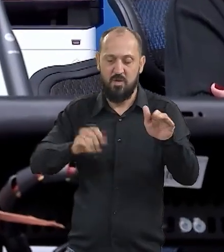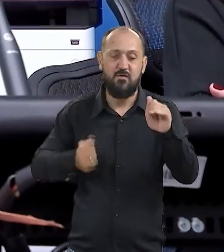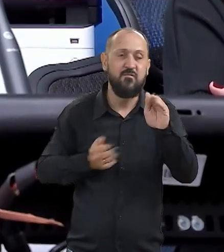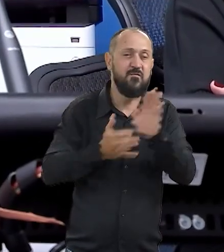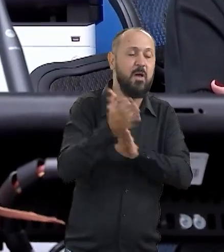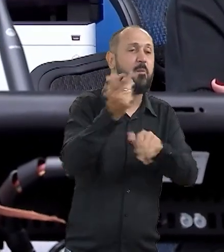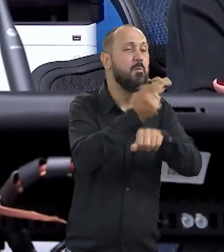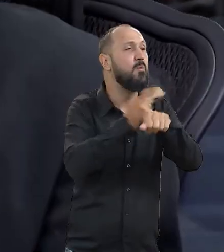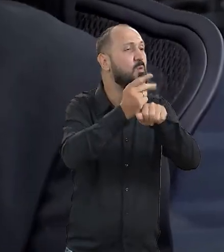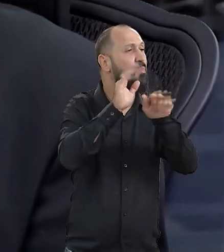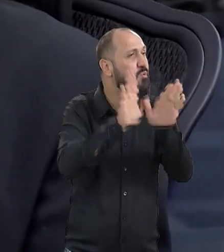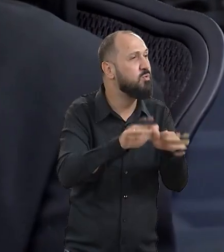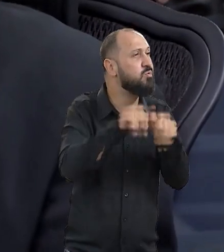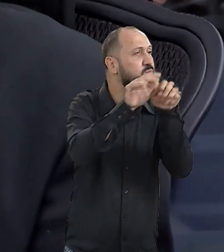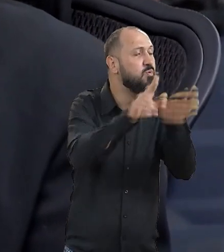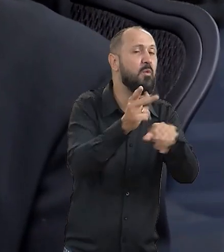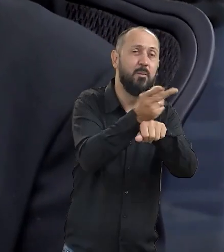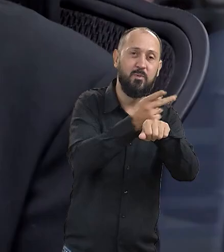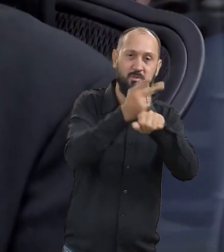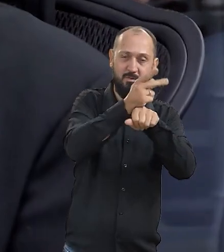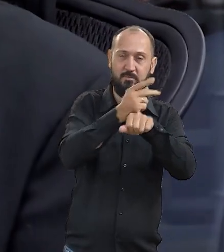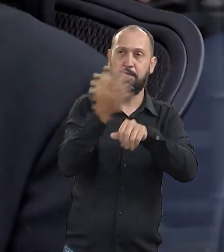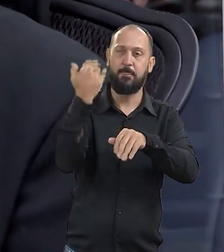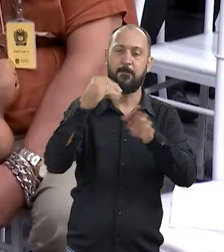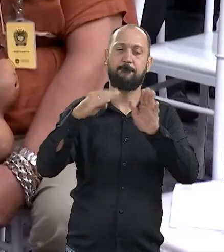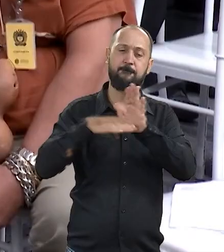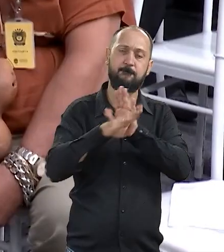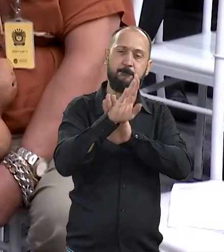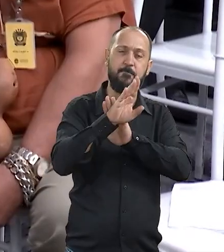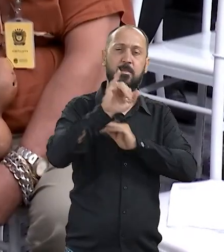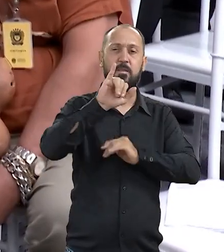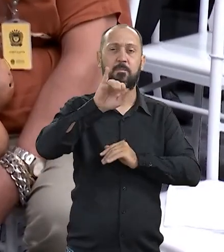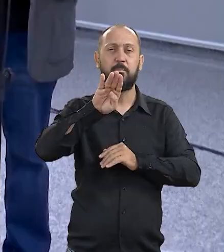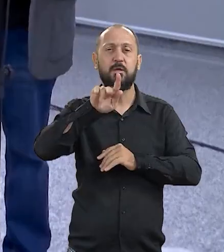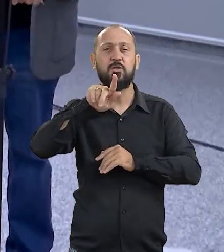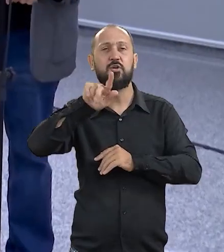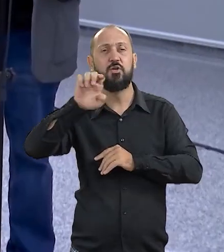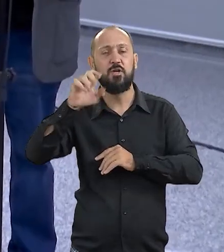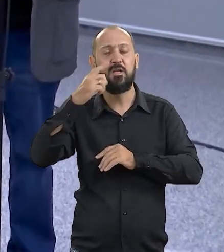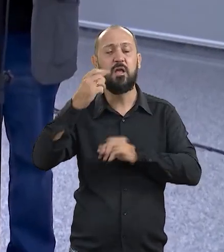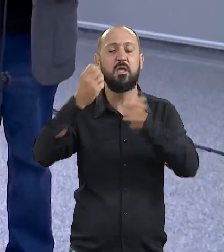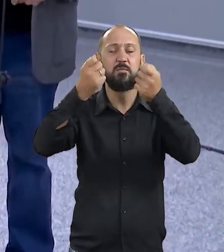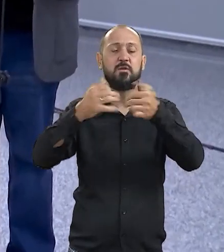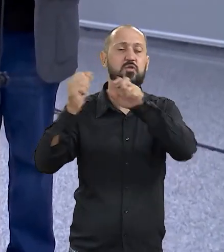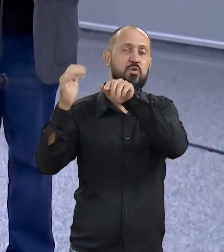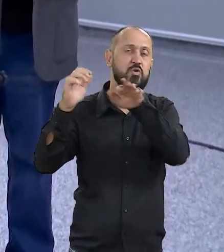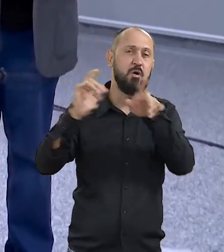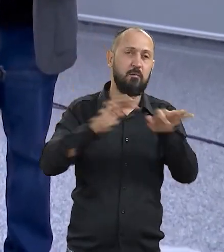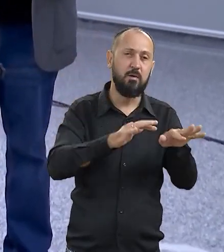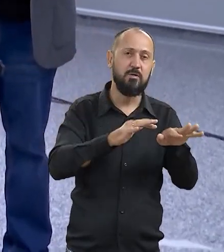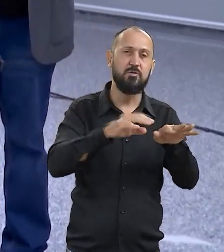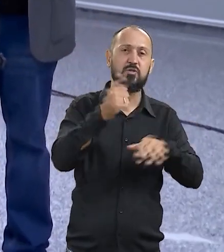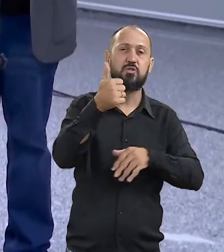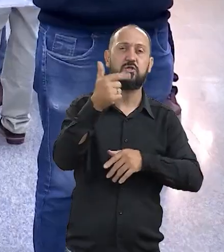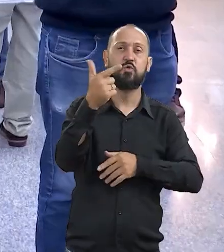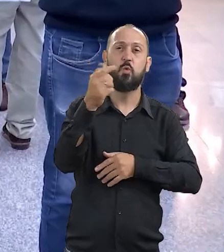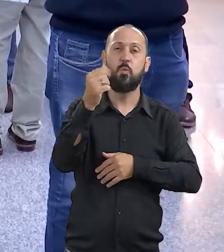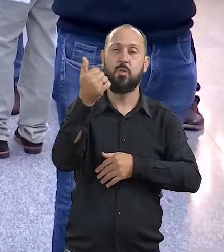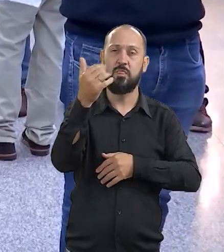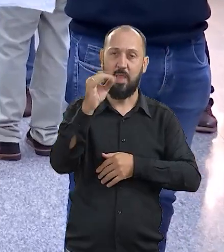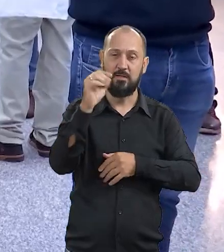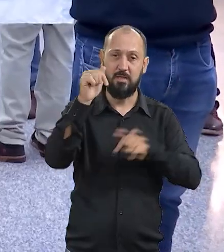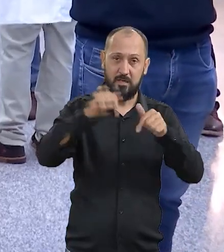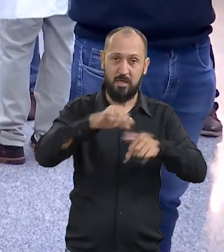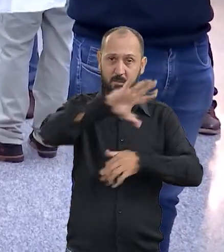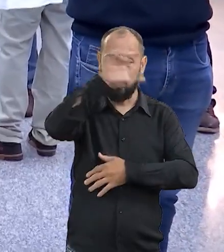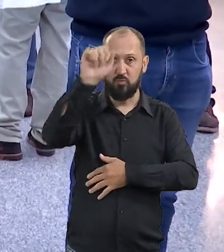de novos voos. O último censo do IBGE a respeito de migração, de 2010, apontava que em Mato